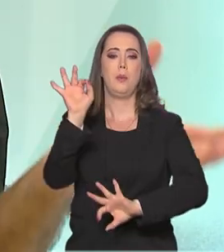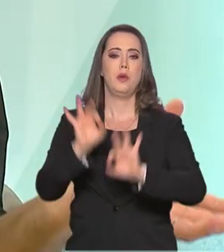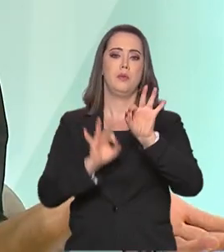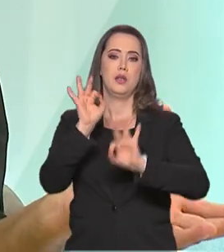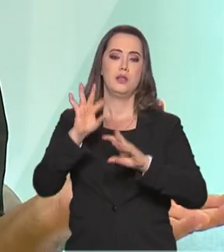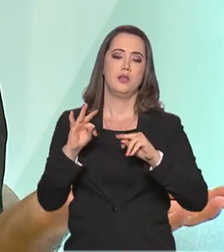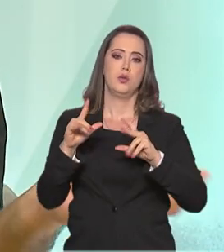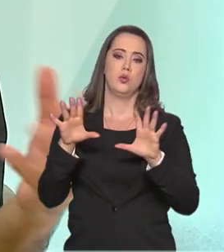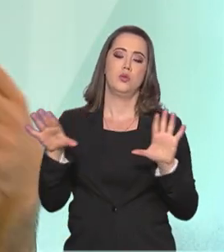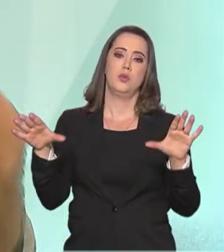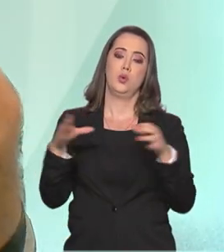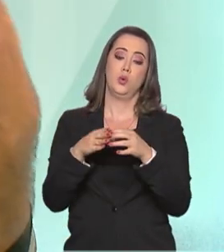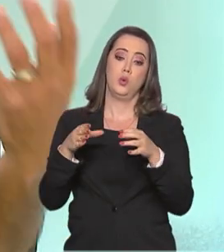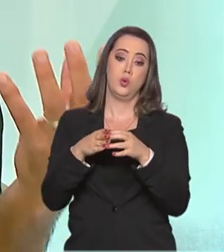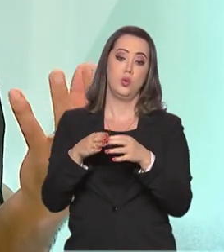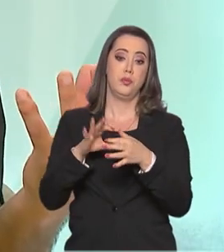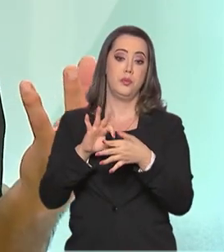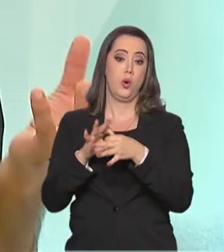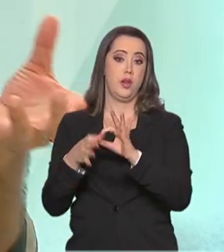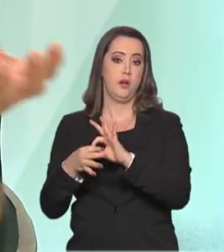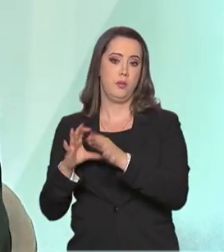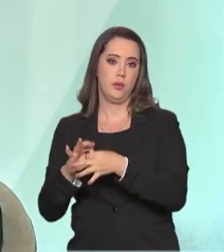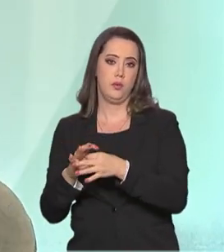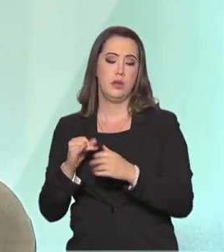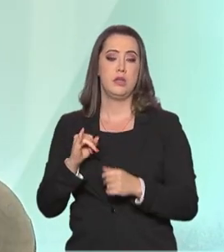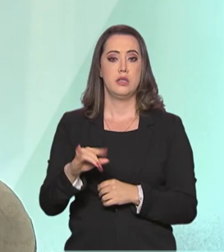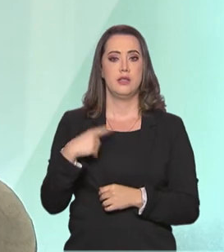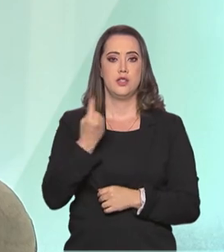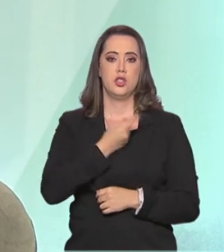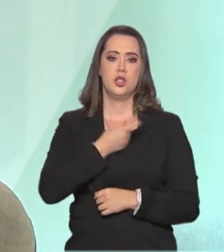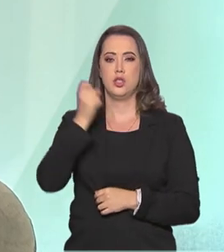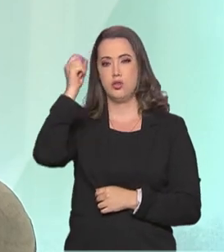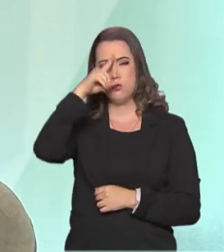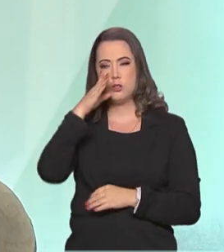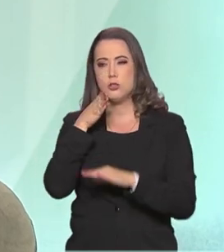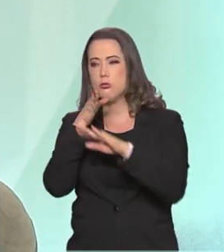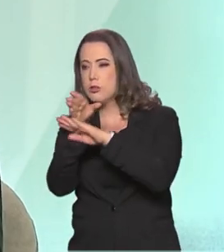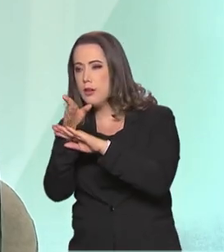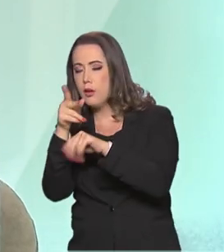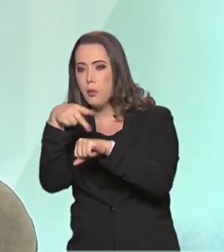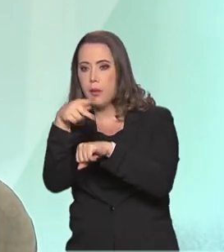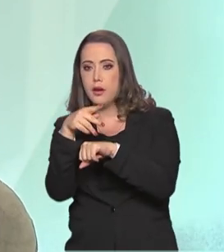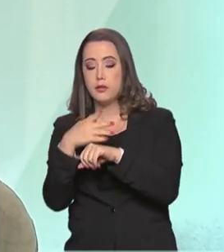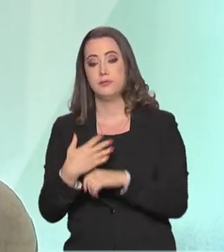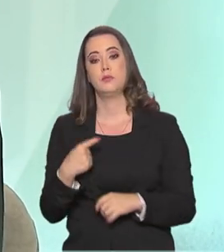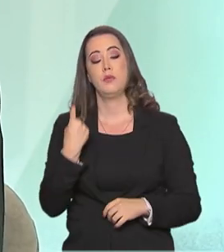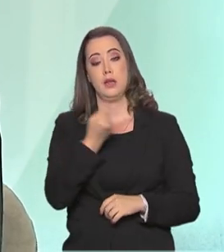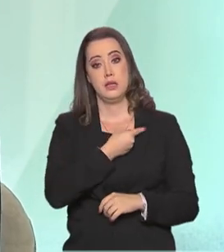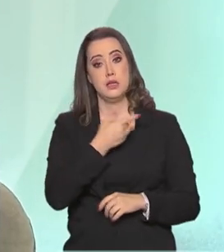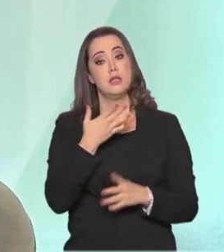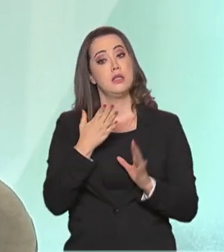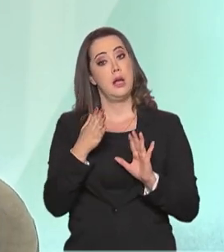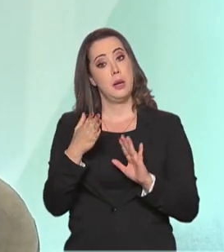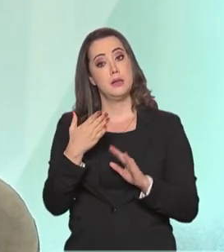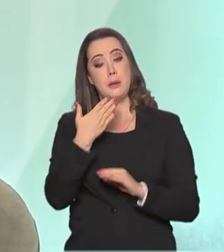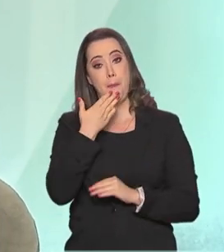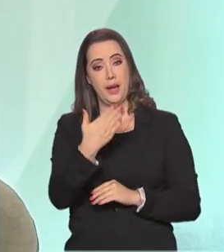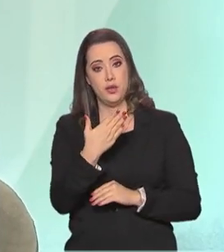através do Comitê Olímpico. Quando o Comitê Olímpico tem uma dificuldade de entrada no país, ele consulta a gente, a gente faz esse